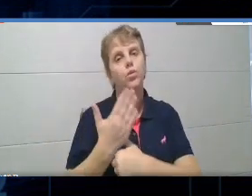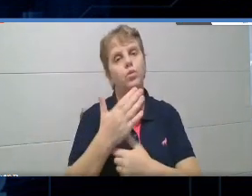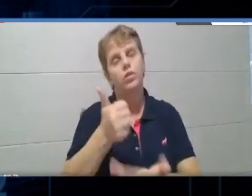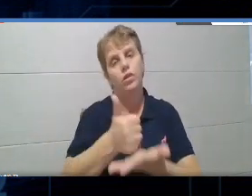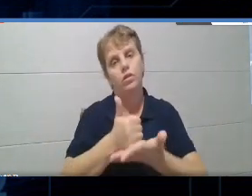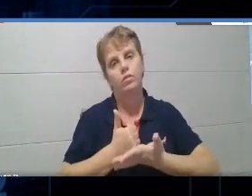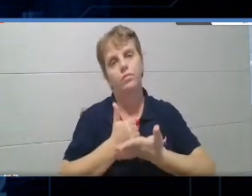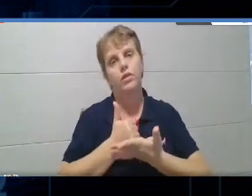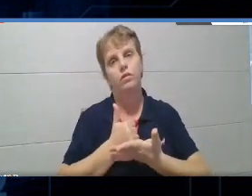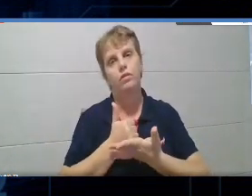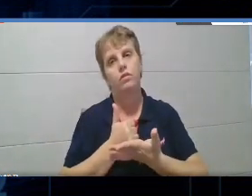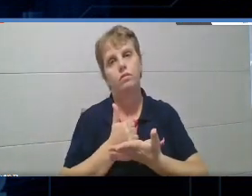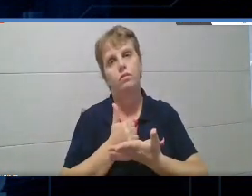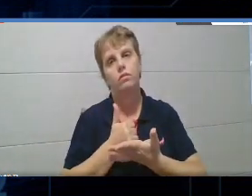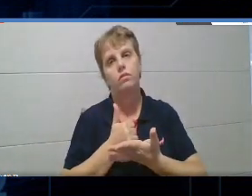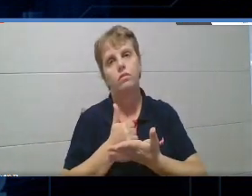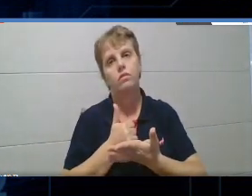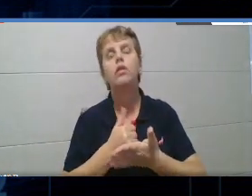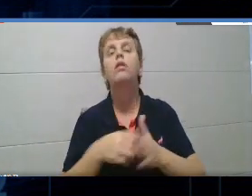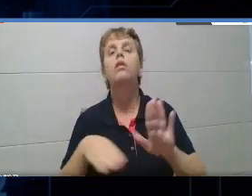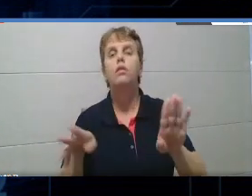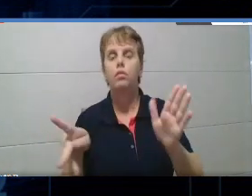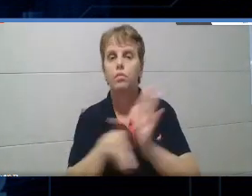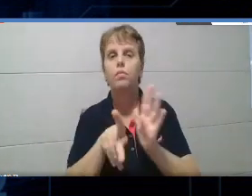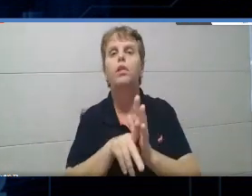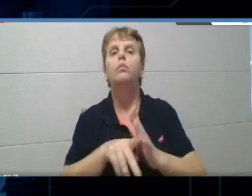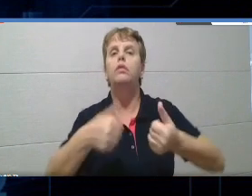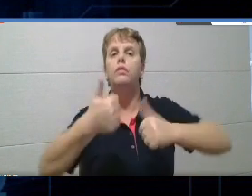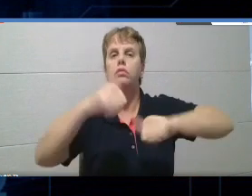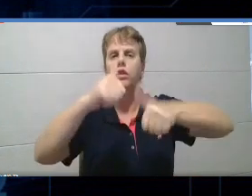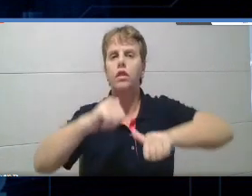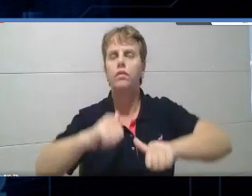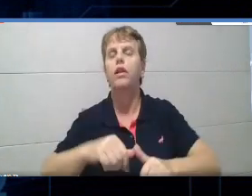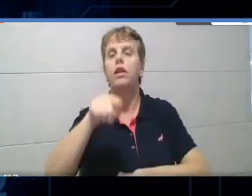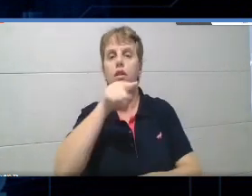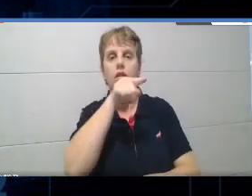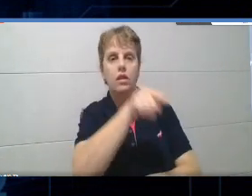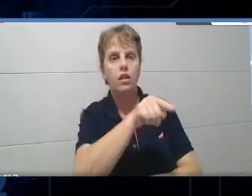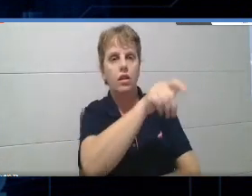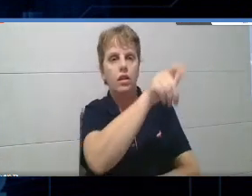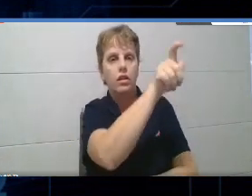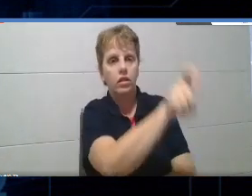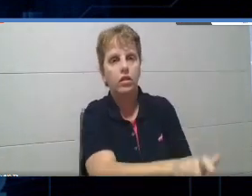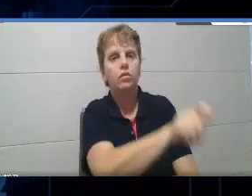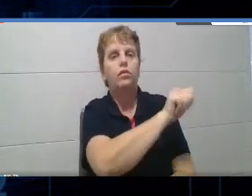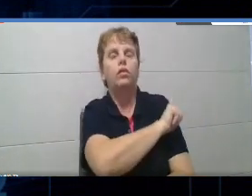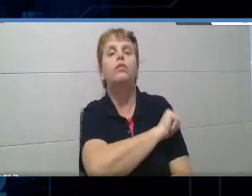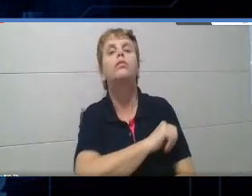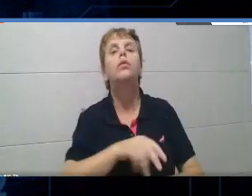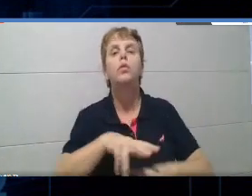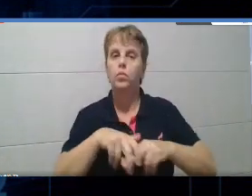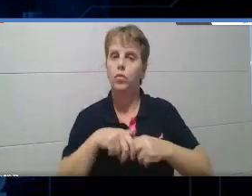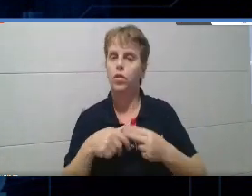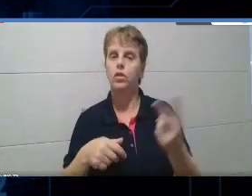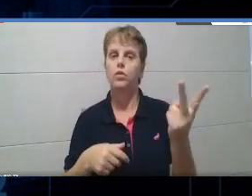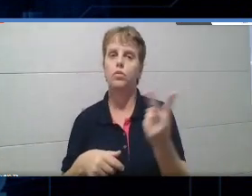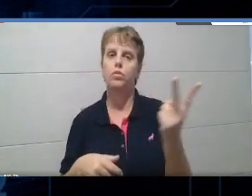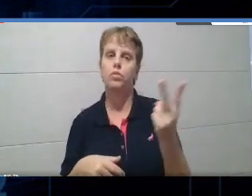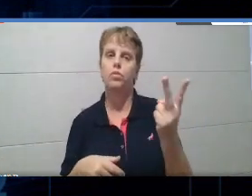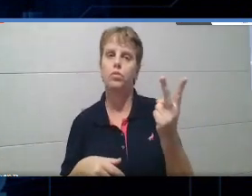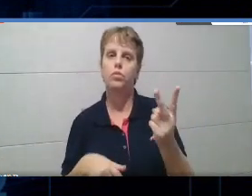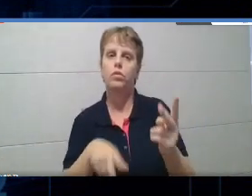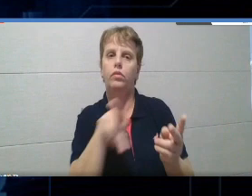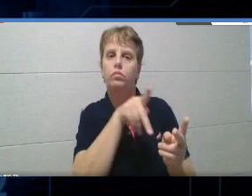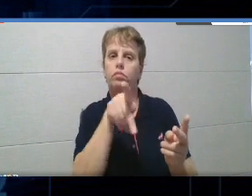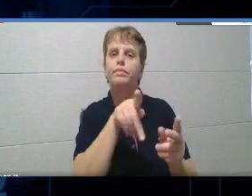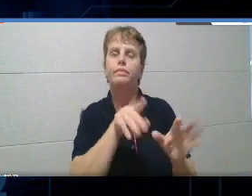nessa questão de avaliar este aluno, né, então eles prepararam essa webinar e essa live